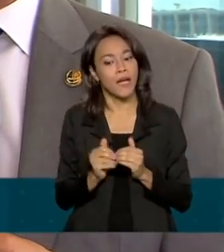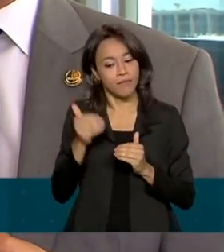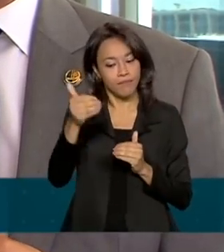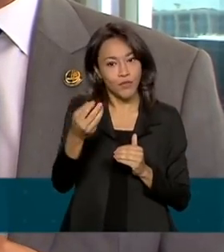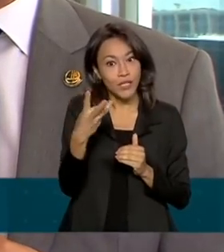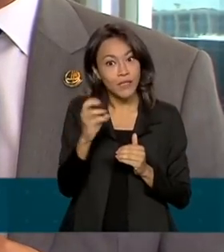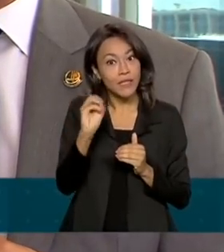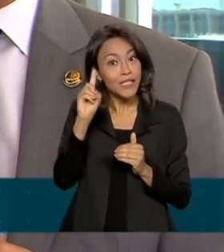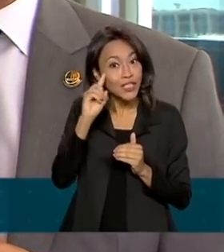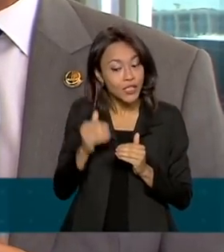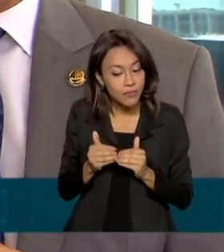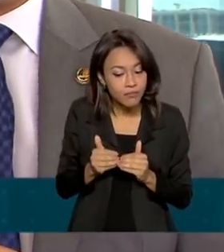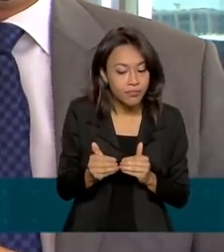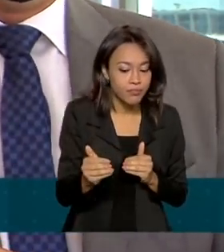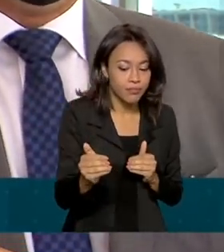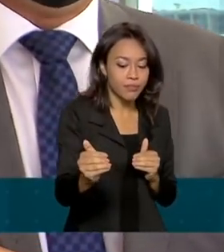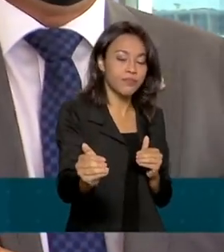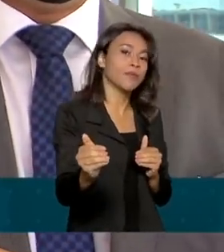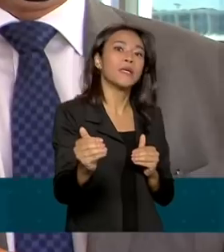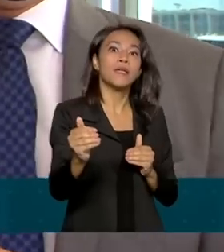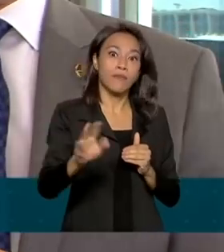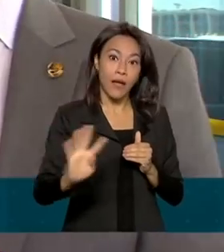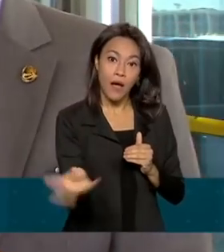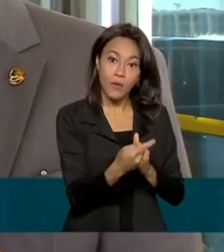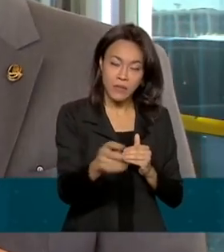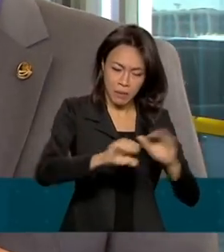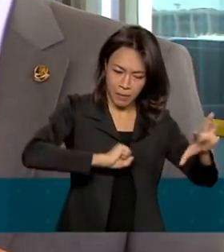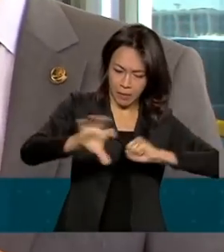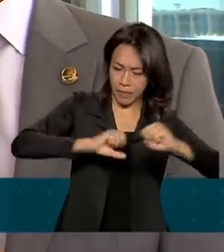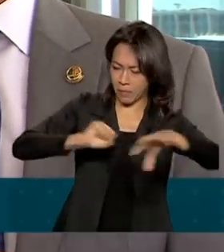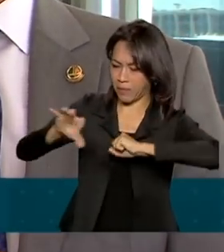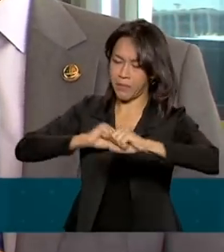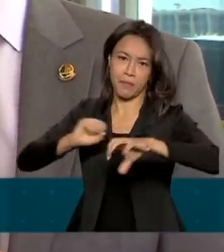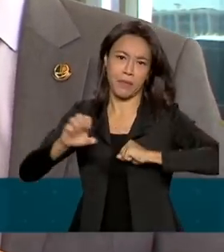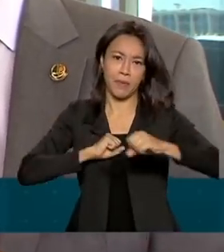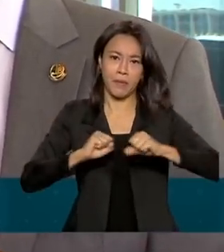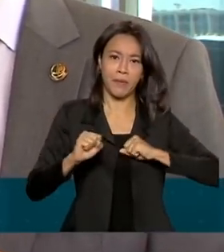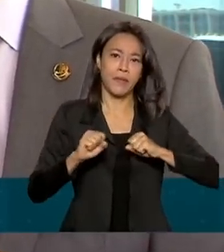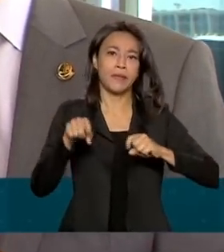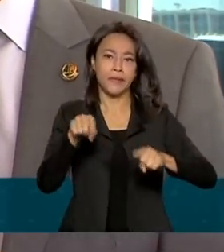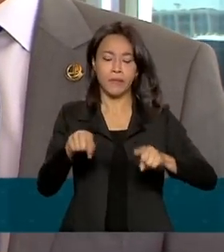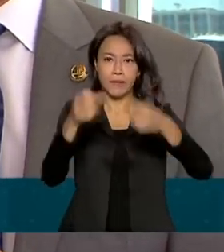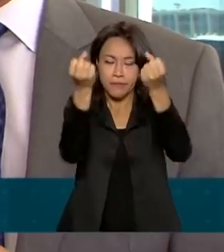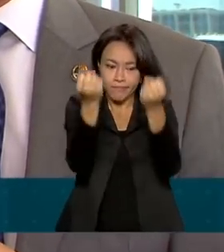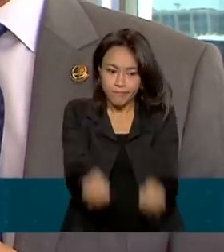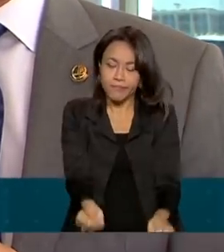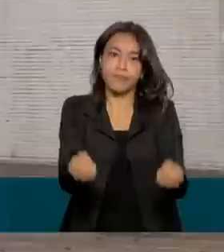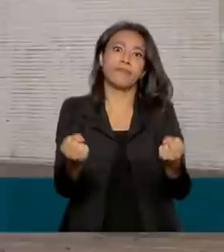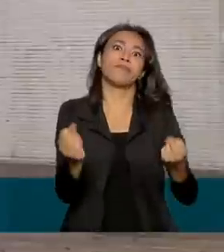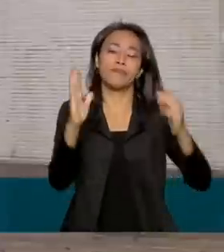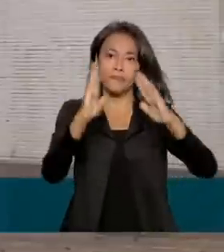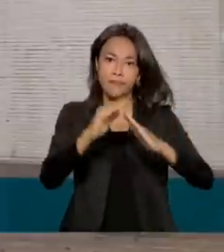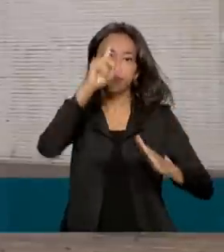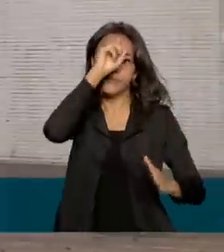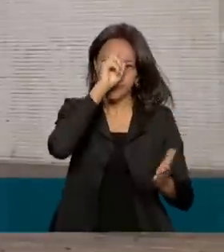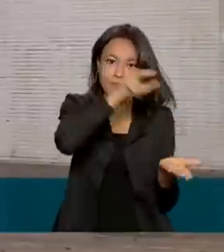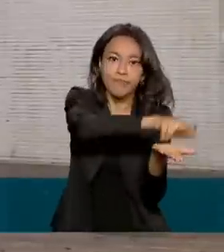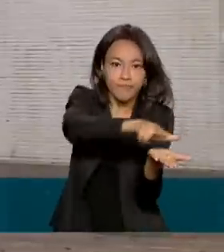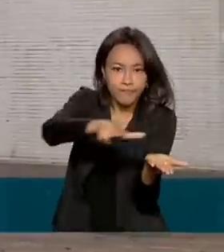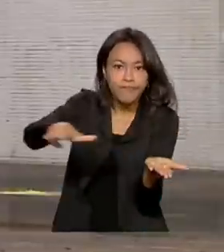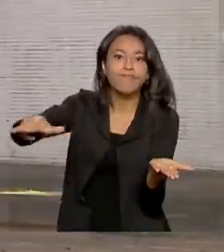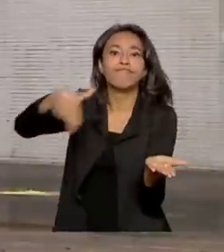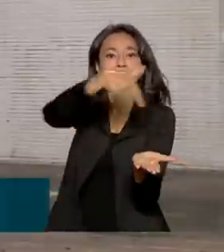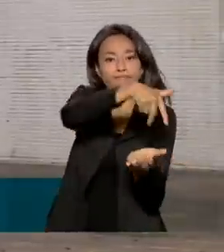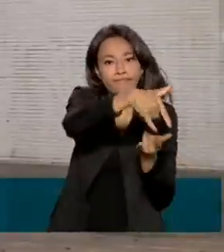dias, onde teremos o maior número de casos e, consequentemente, uma maior pressão sobre o sistema de saúde. Sobre a vacinação,